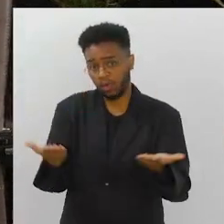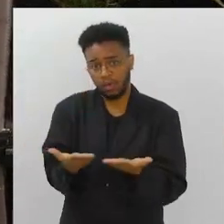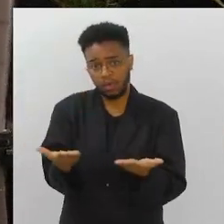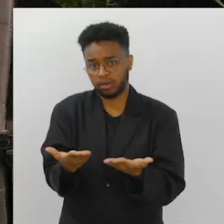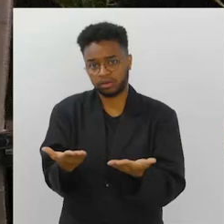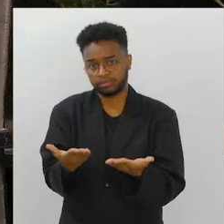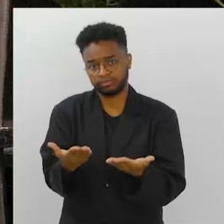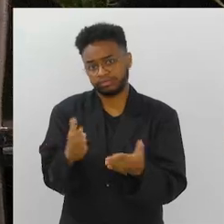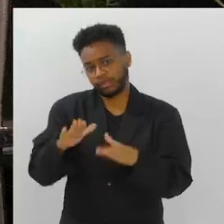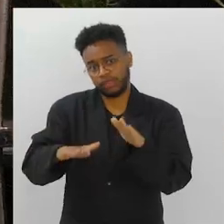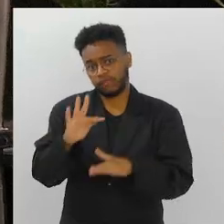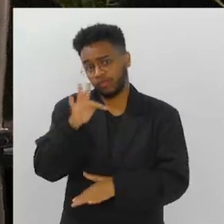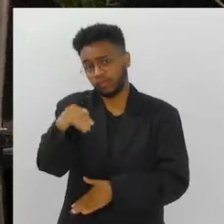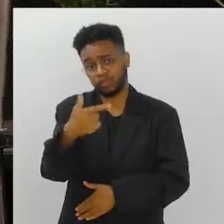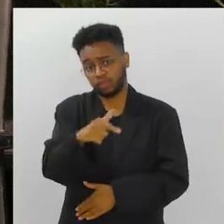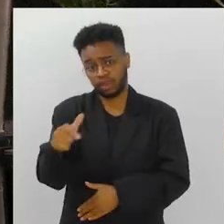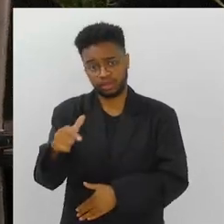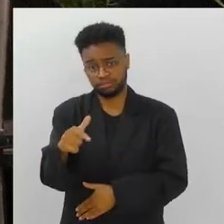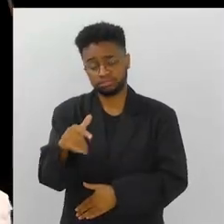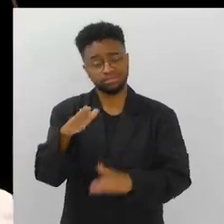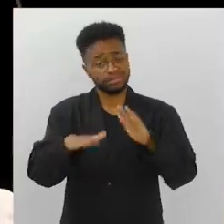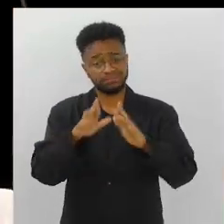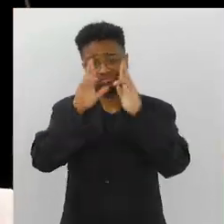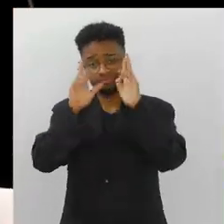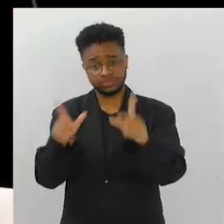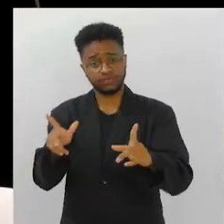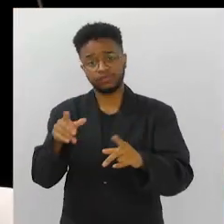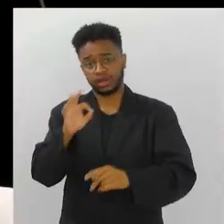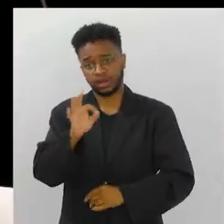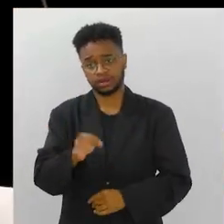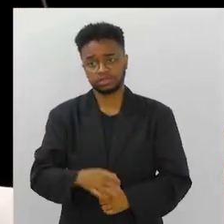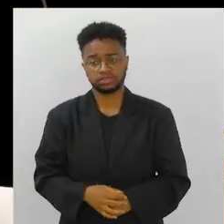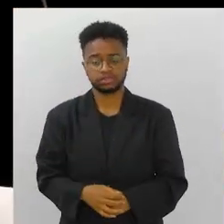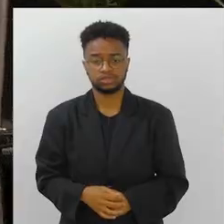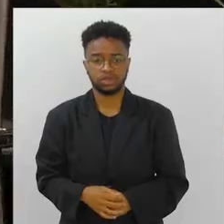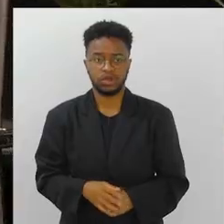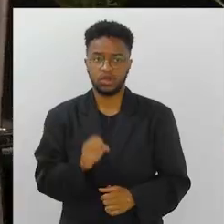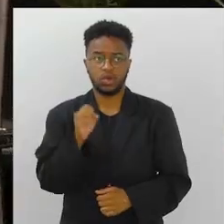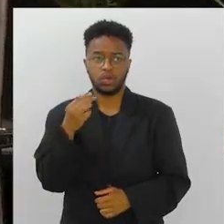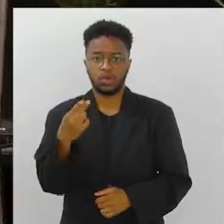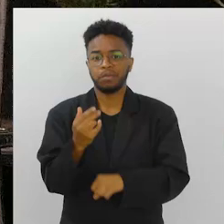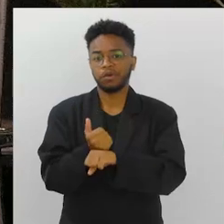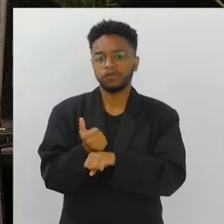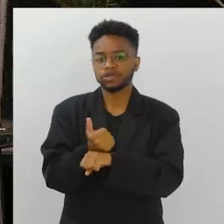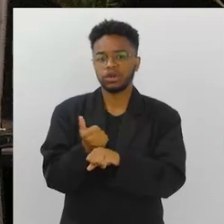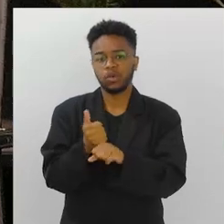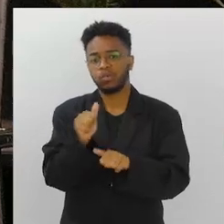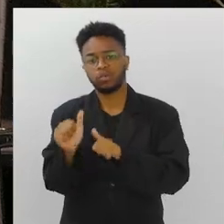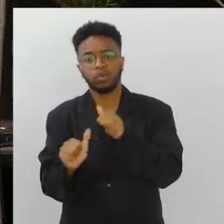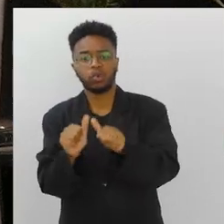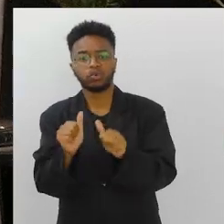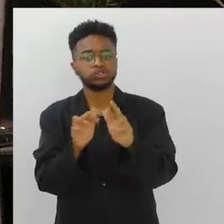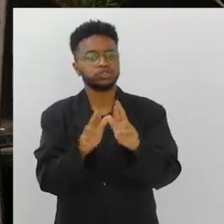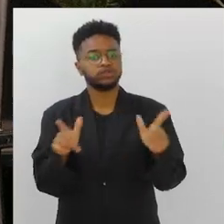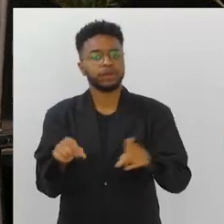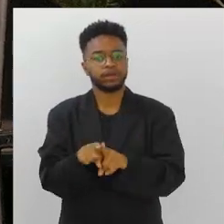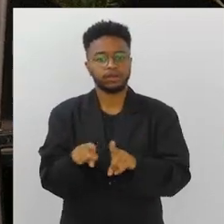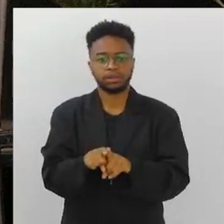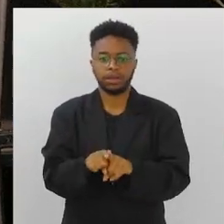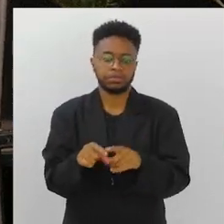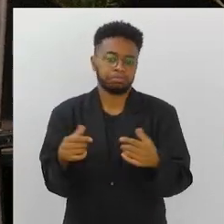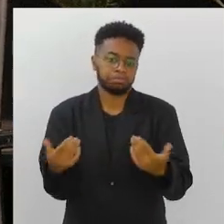acadêmica que a gente encontra hoje. Provavelmente vai ser uma coisa totalmente diferente. As profissões serão outras,